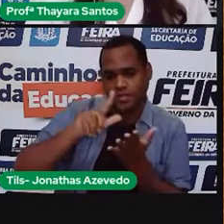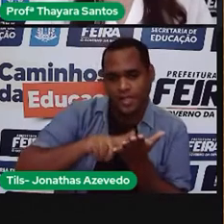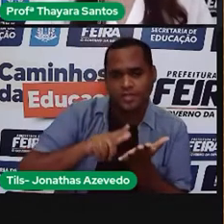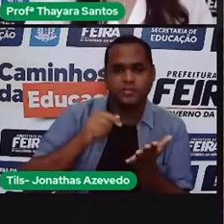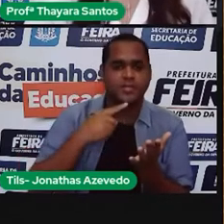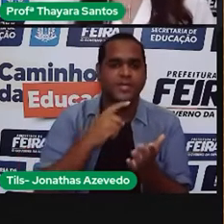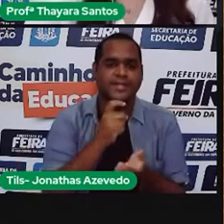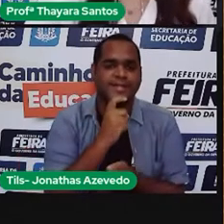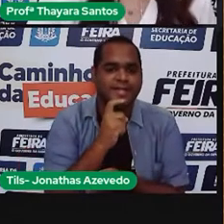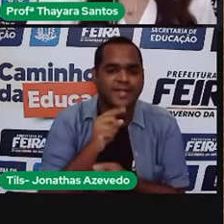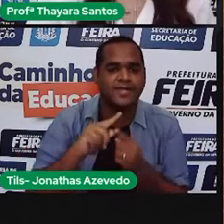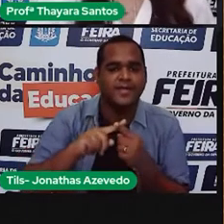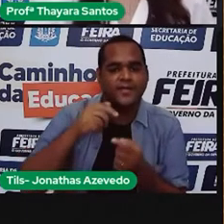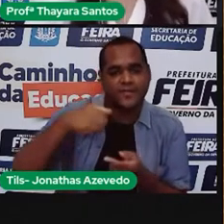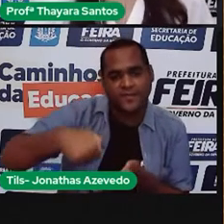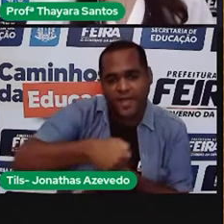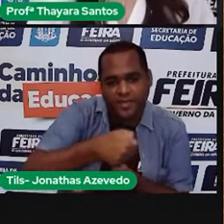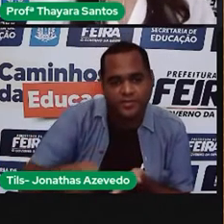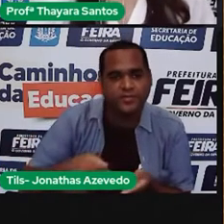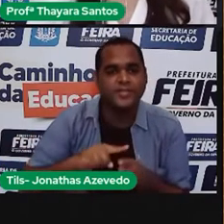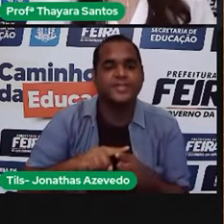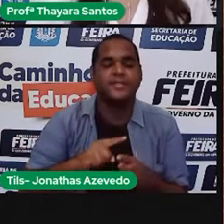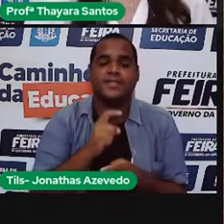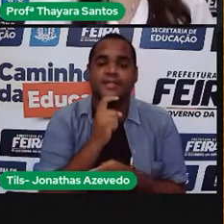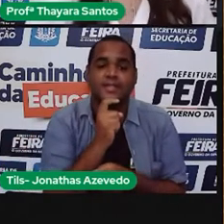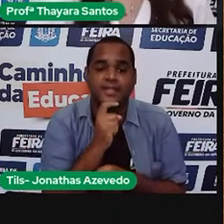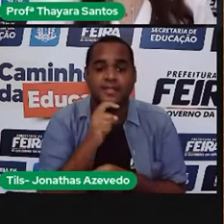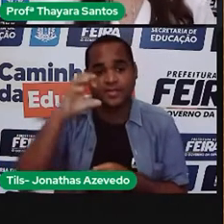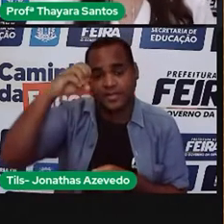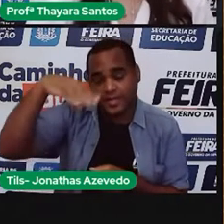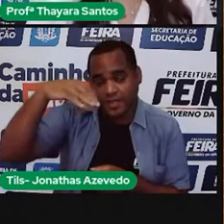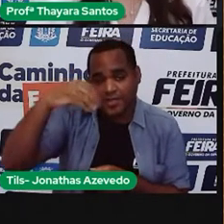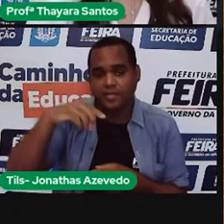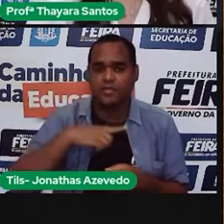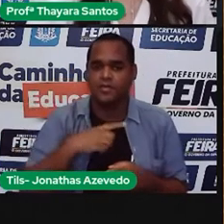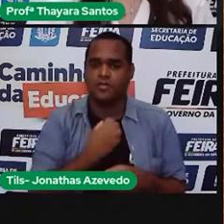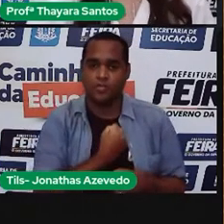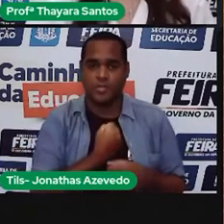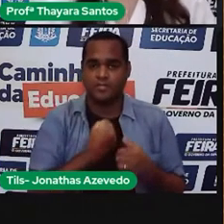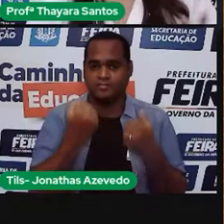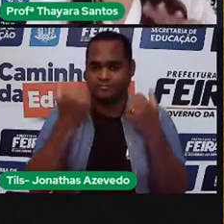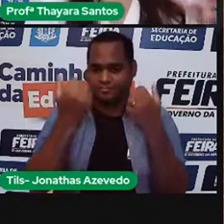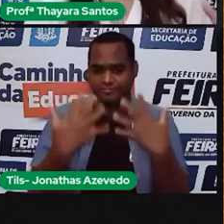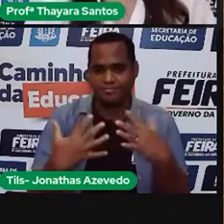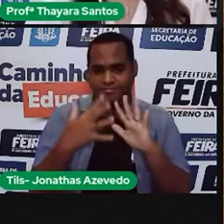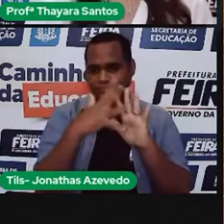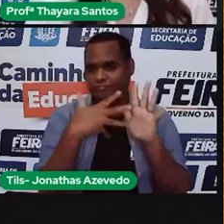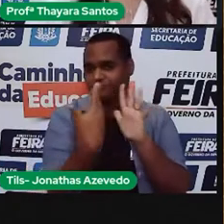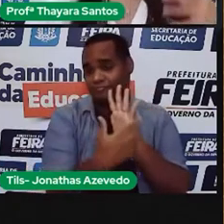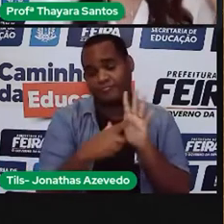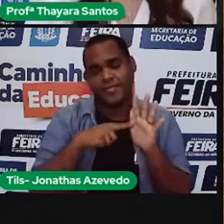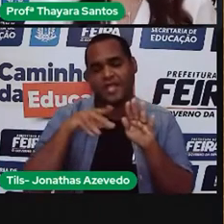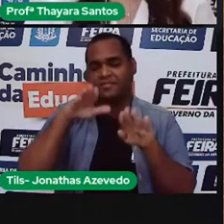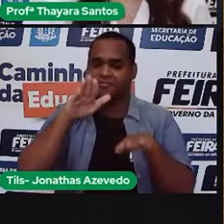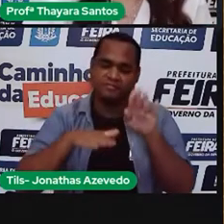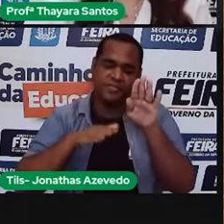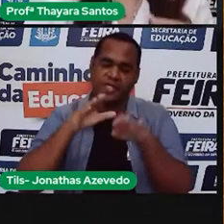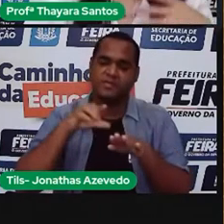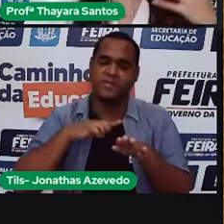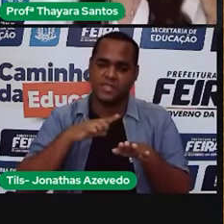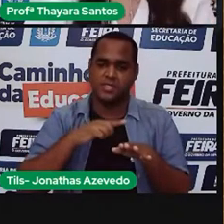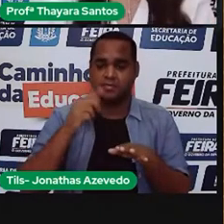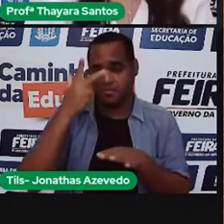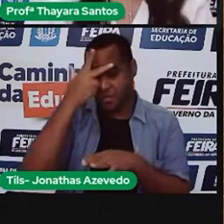geladeira, as lâmpadas, a TV. Só lembrando aqui que esses números que estão aparecendo é uma média, porque depende muito do